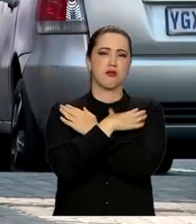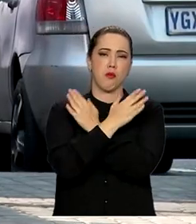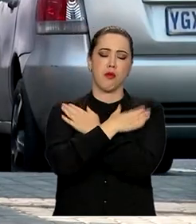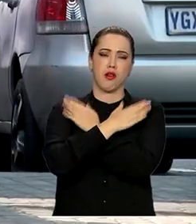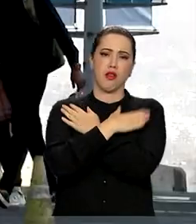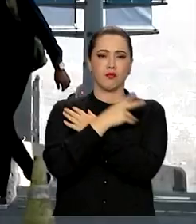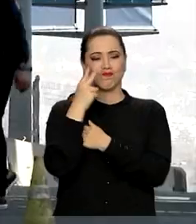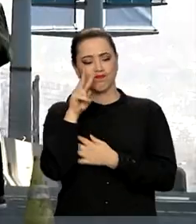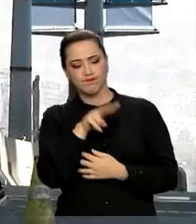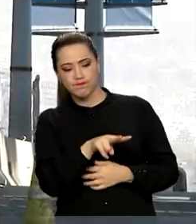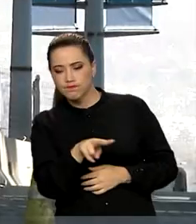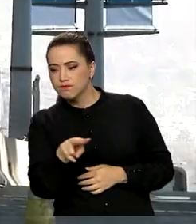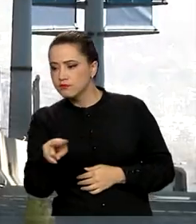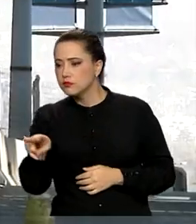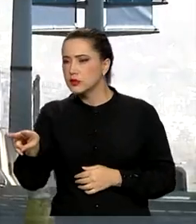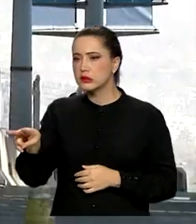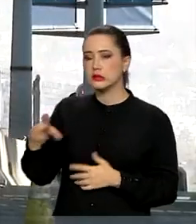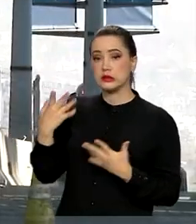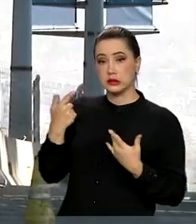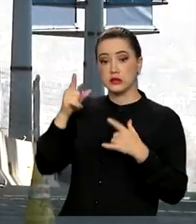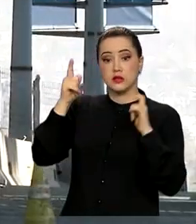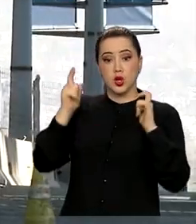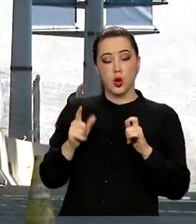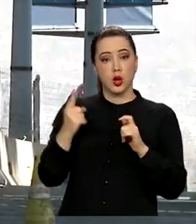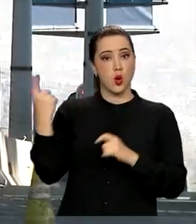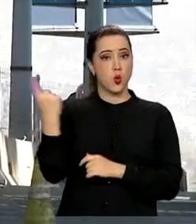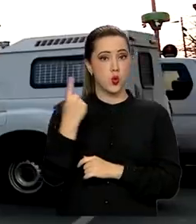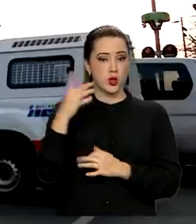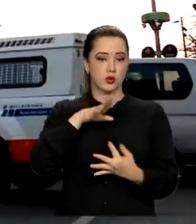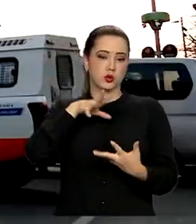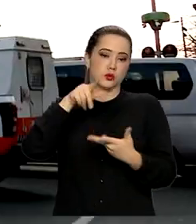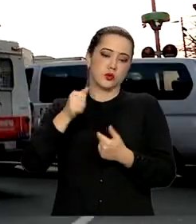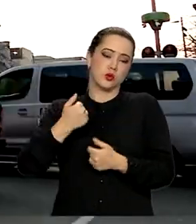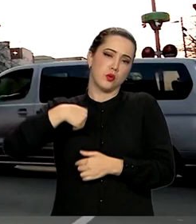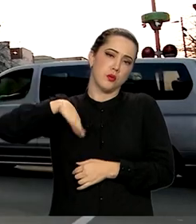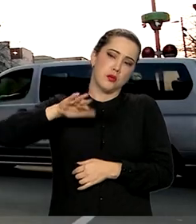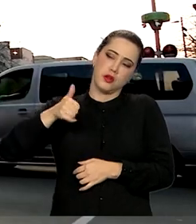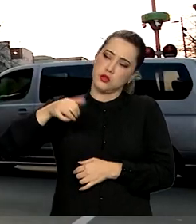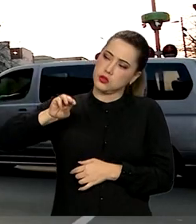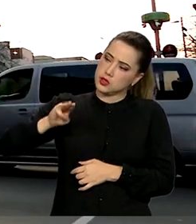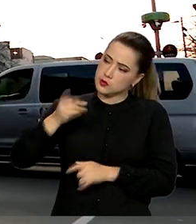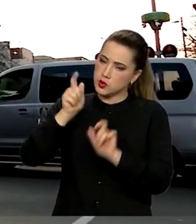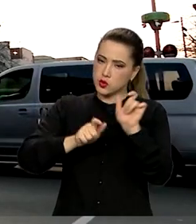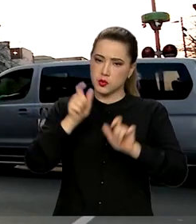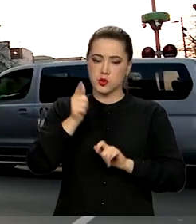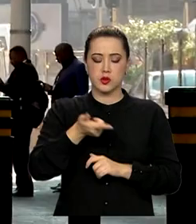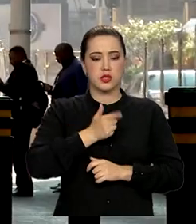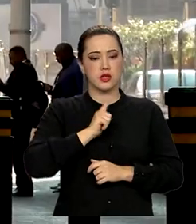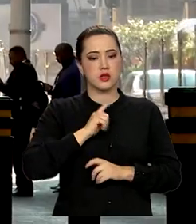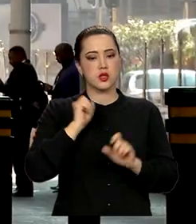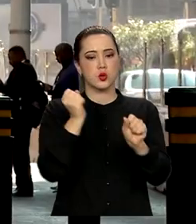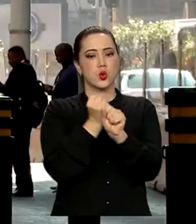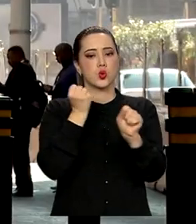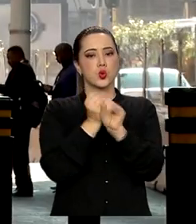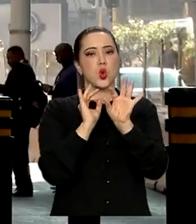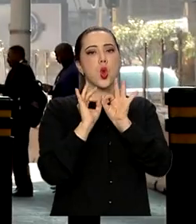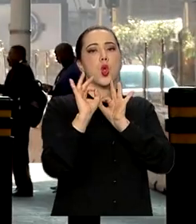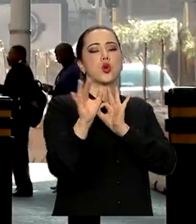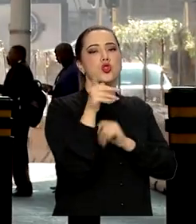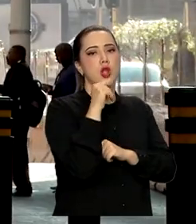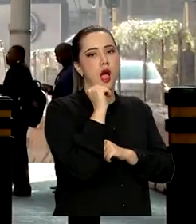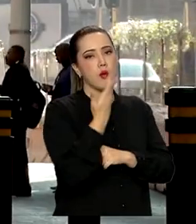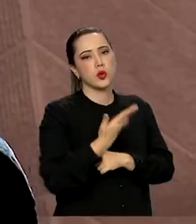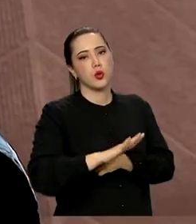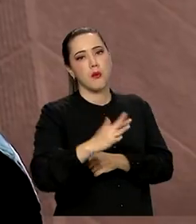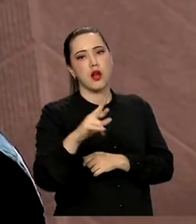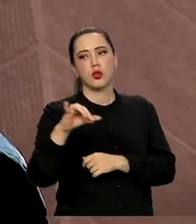pelas calçadas. Joanesburgo é a única grande cidade do mundo, com mais de 10 milhões de habitantes, a ter sido construída longe da água, do mar,